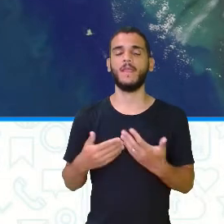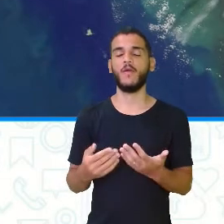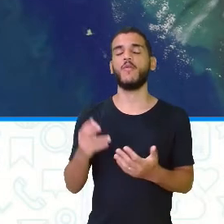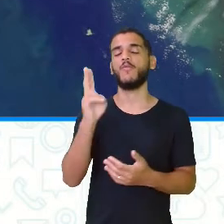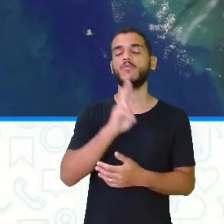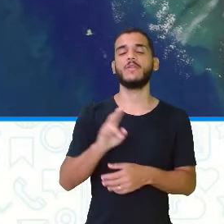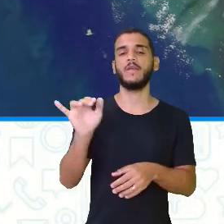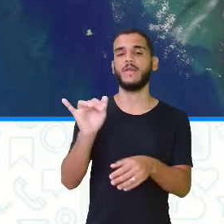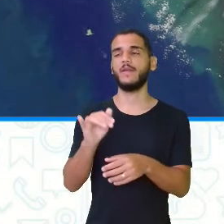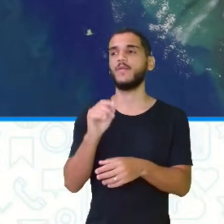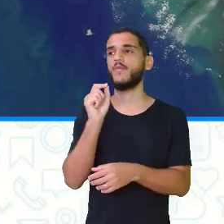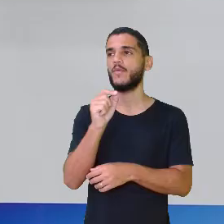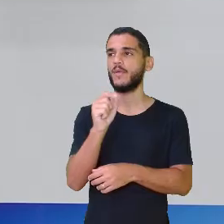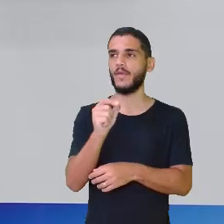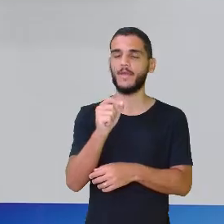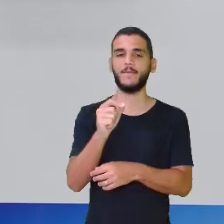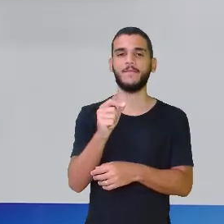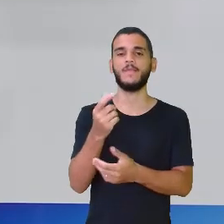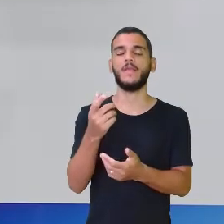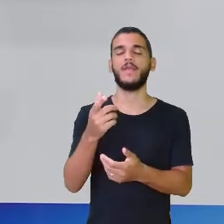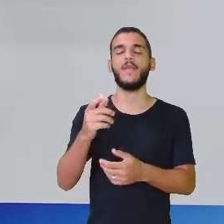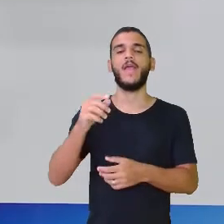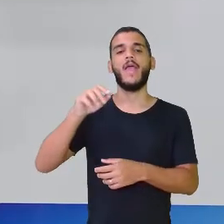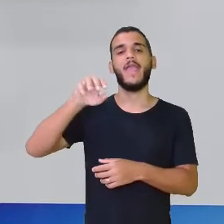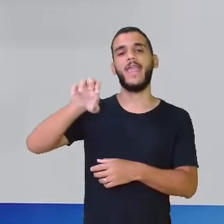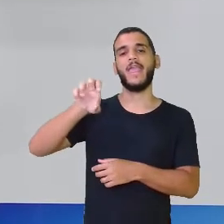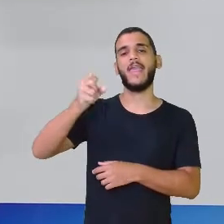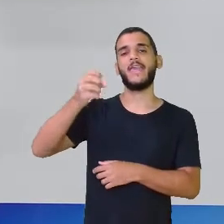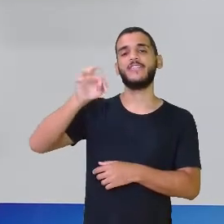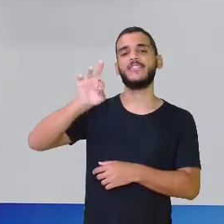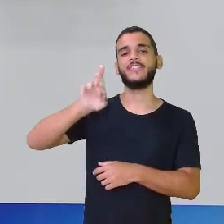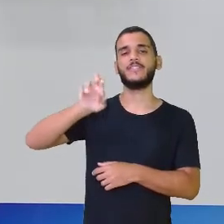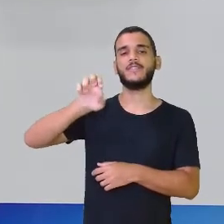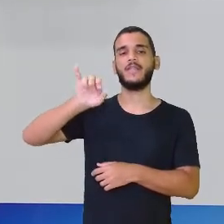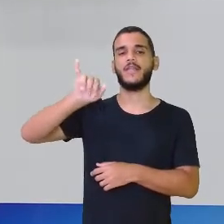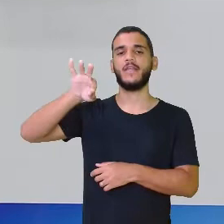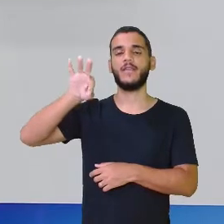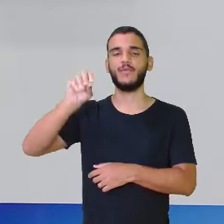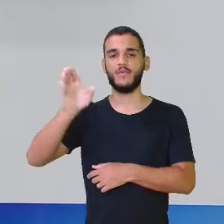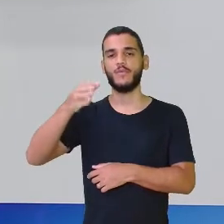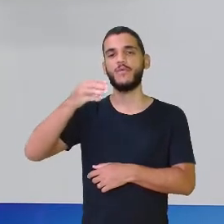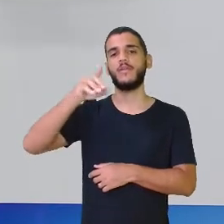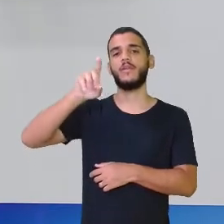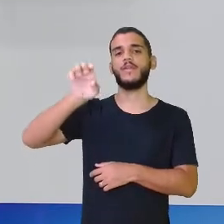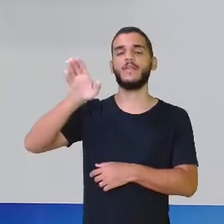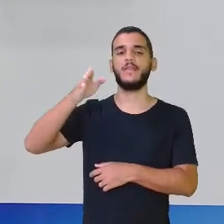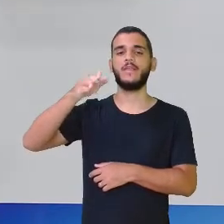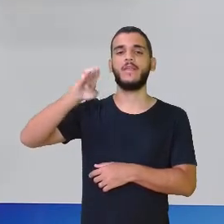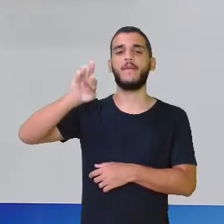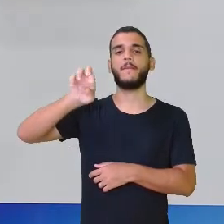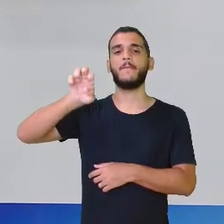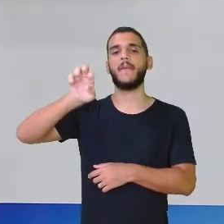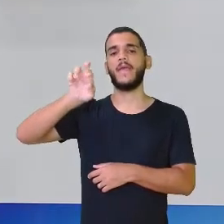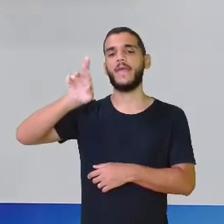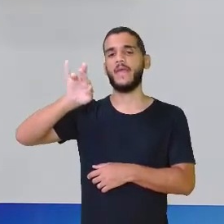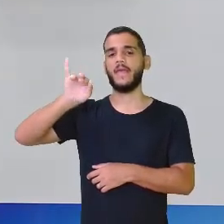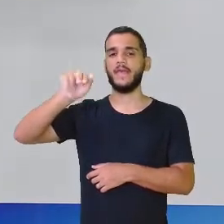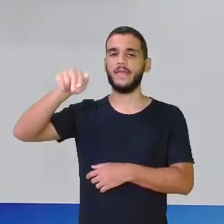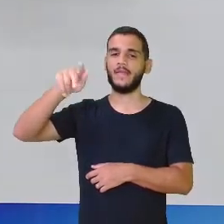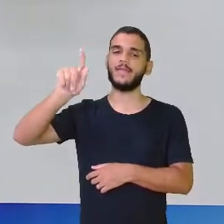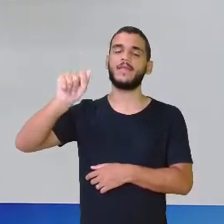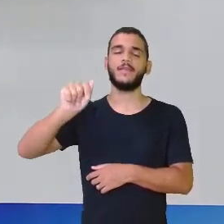Berig. Aqui tem a América. Está vendo aqui? Lá em cima, lá em cima no continente americano. Está a América aqui.